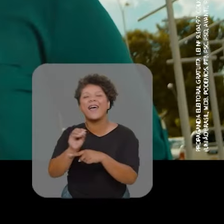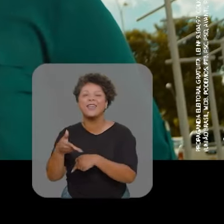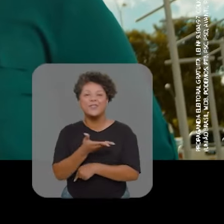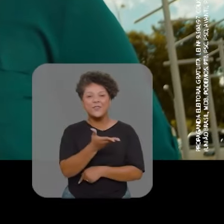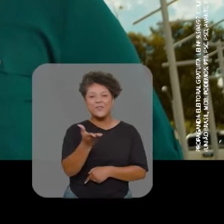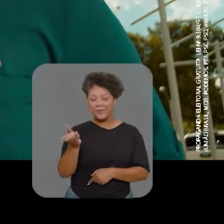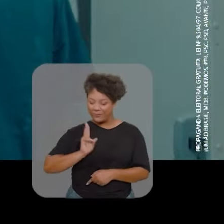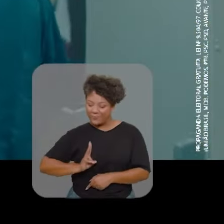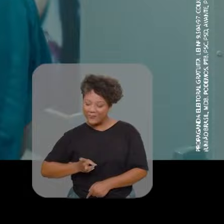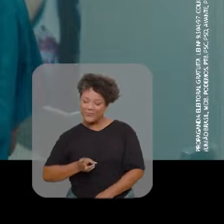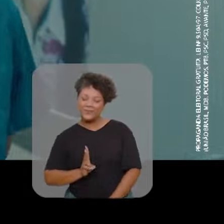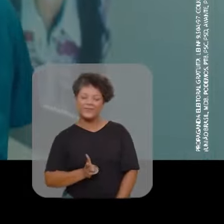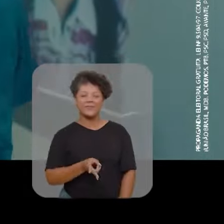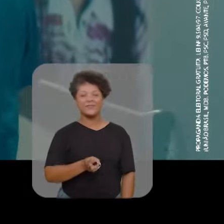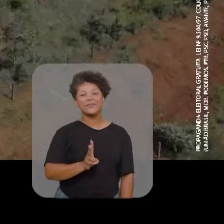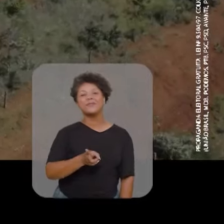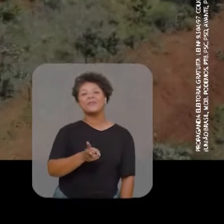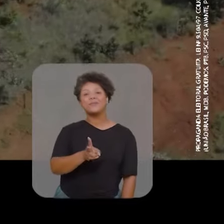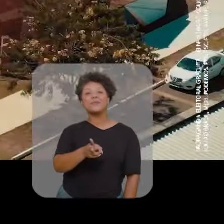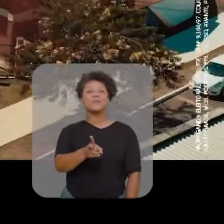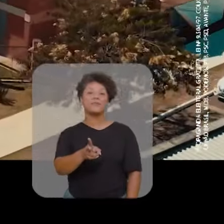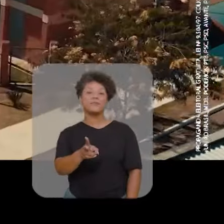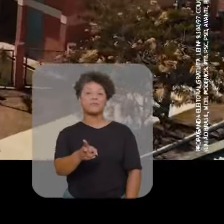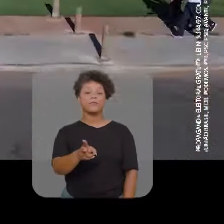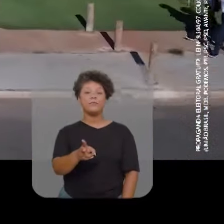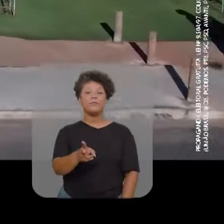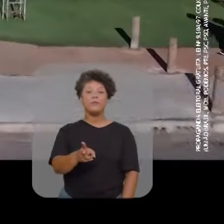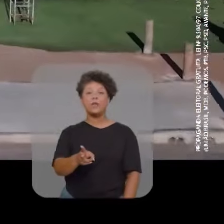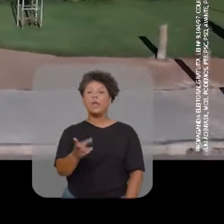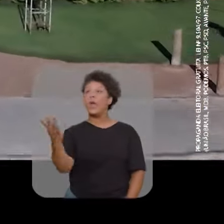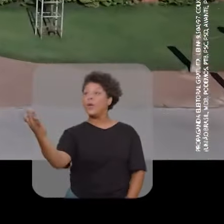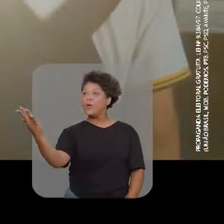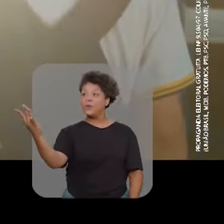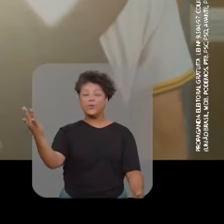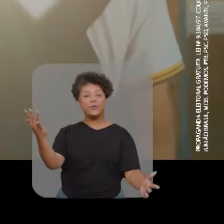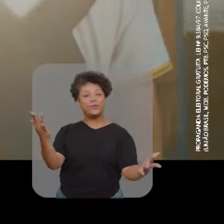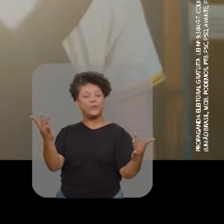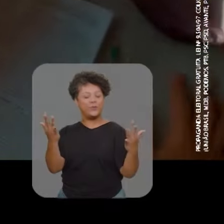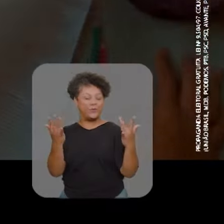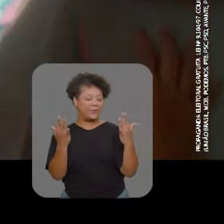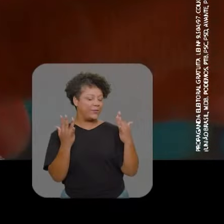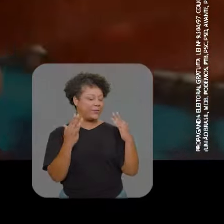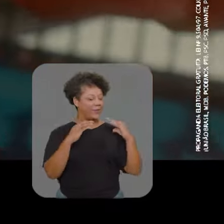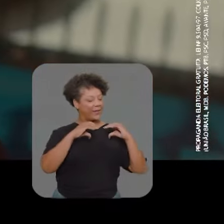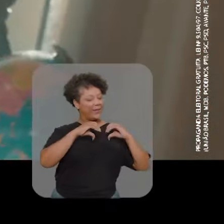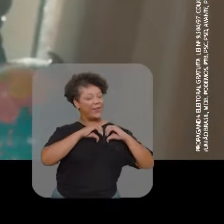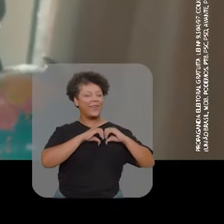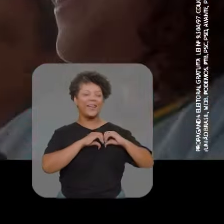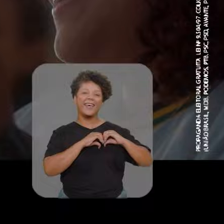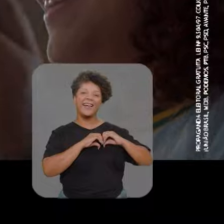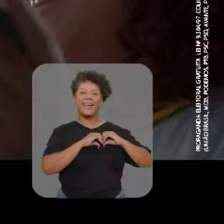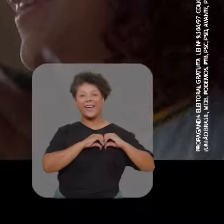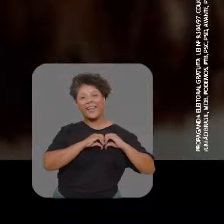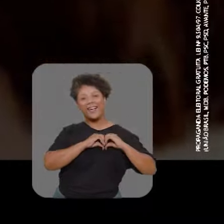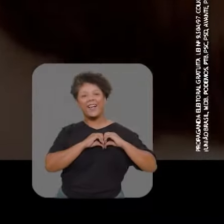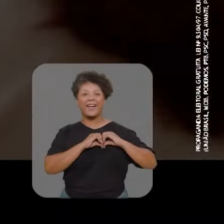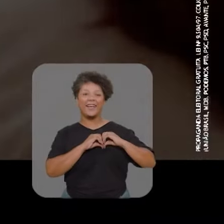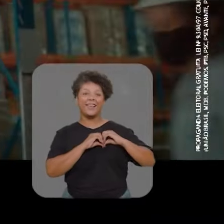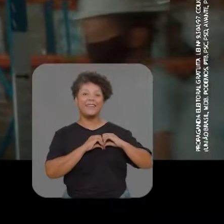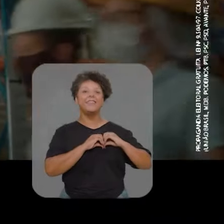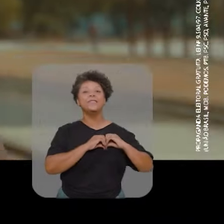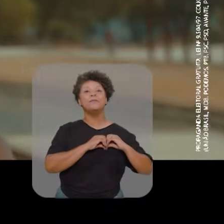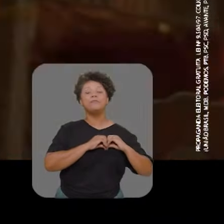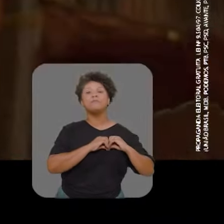É cuidar de você Pra seguir em frente Vai goiás Somos um só coração Feito